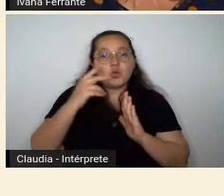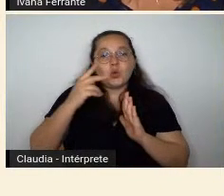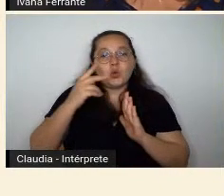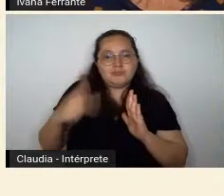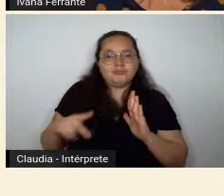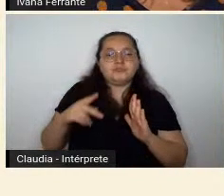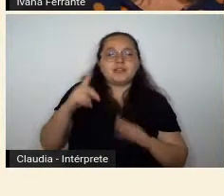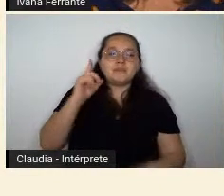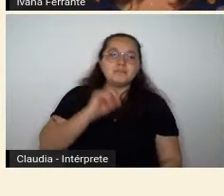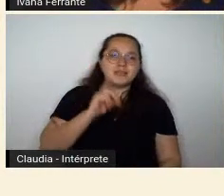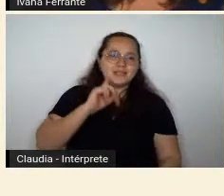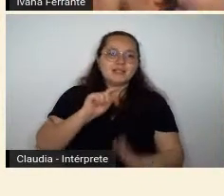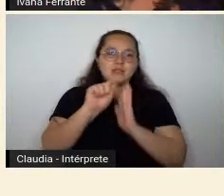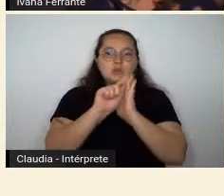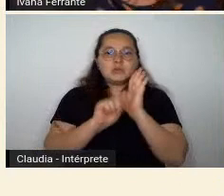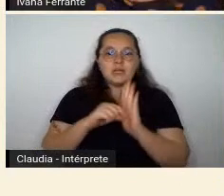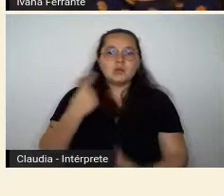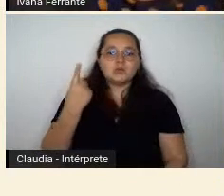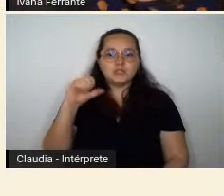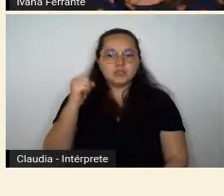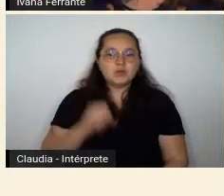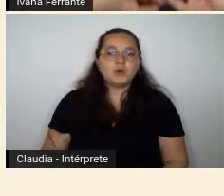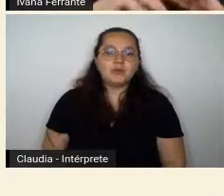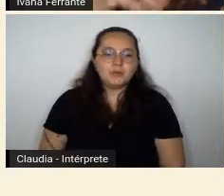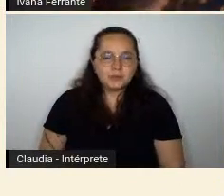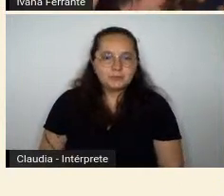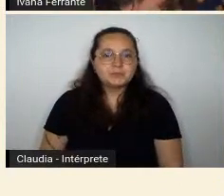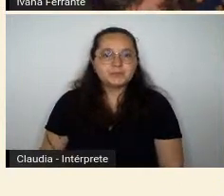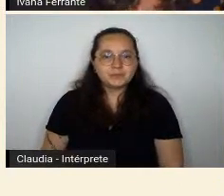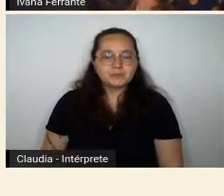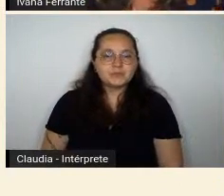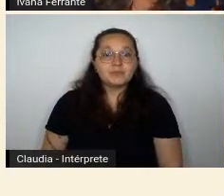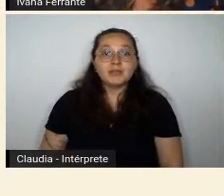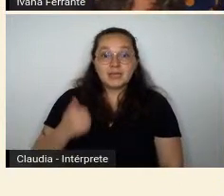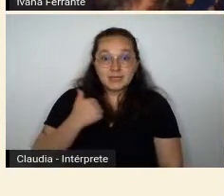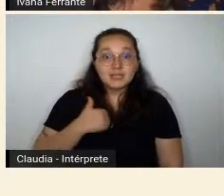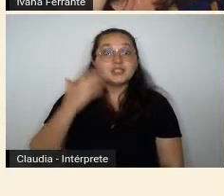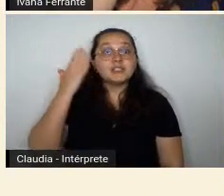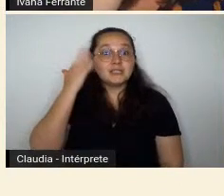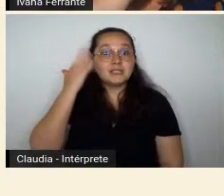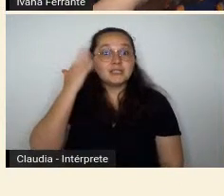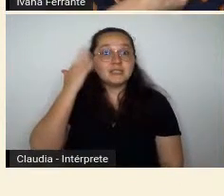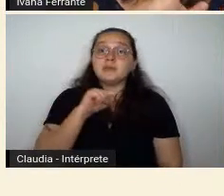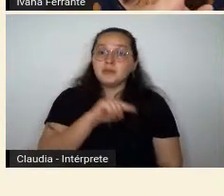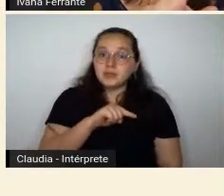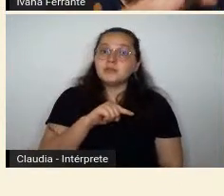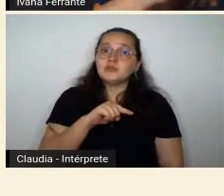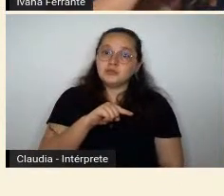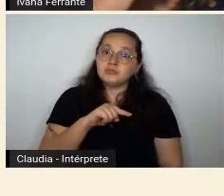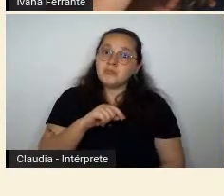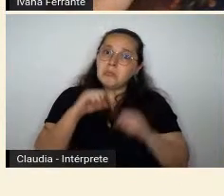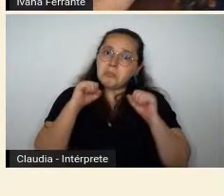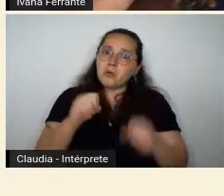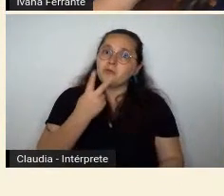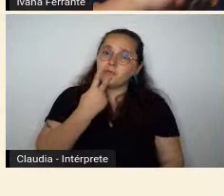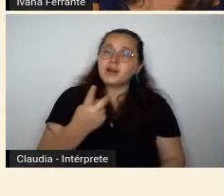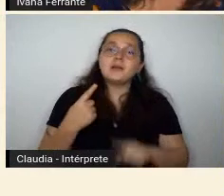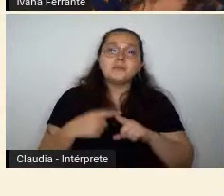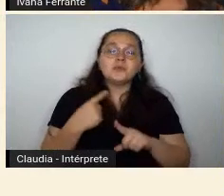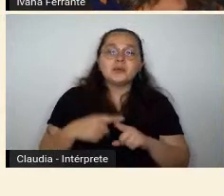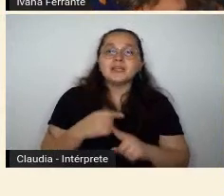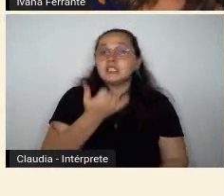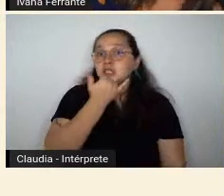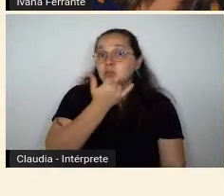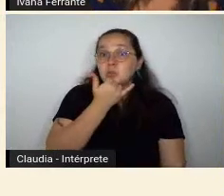a gente sabe que isso é tão, assim, certo e tão verdadeiro de apontar, porque a Anitta, desculpe,